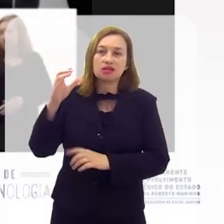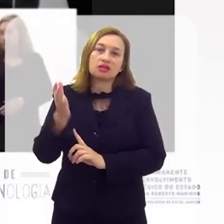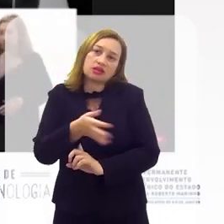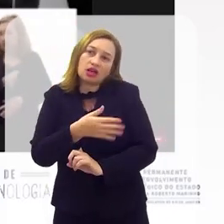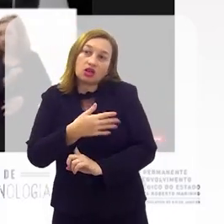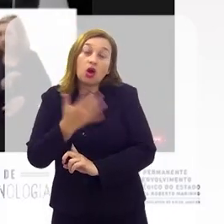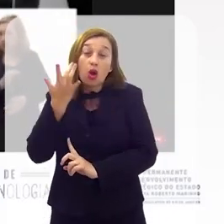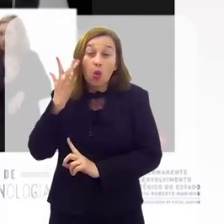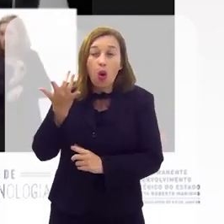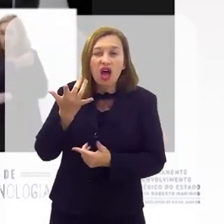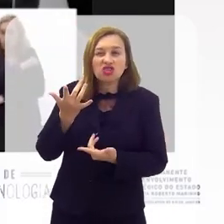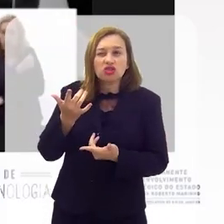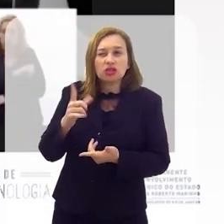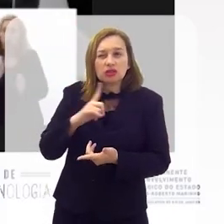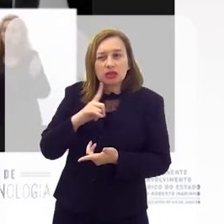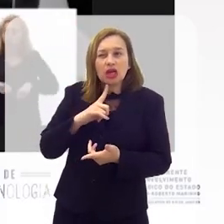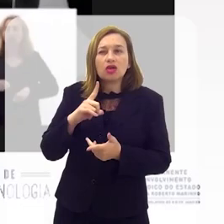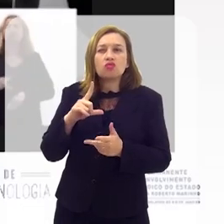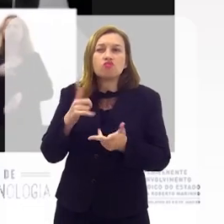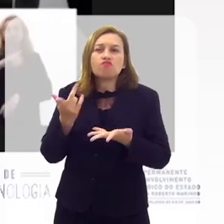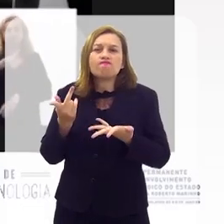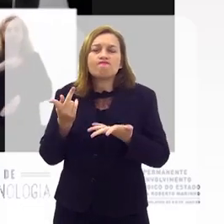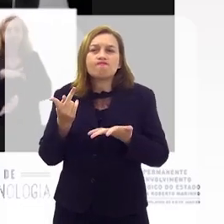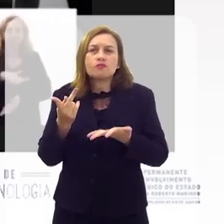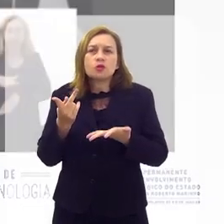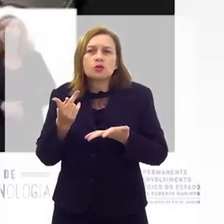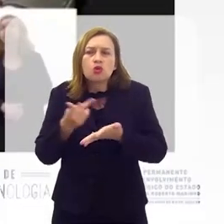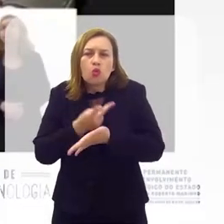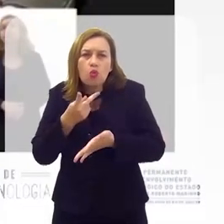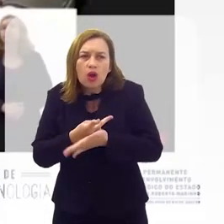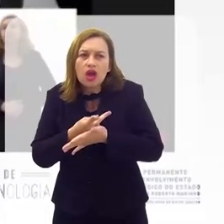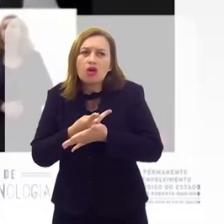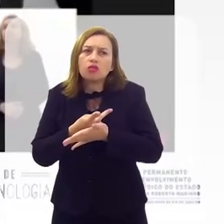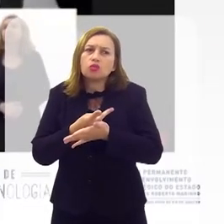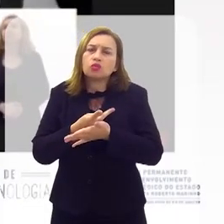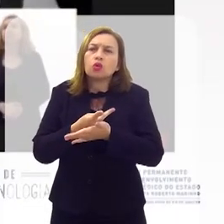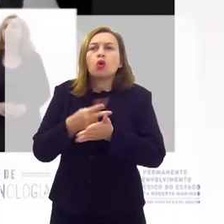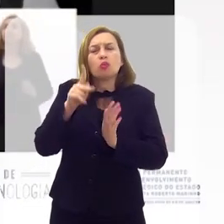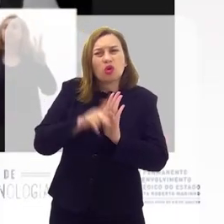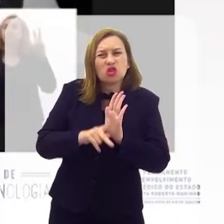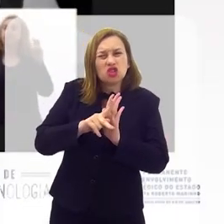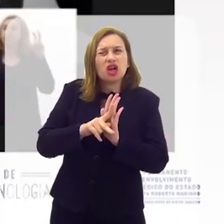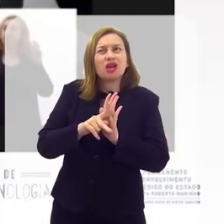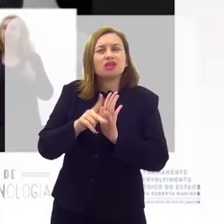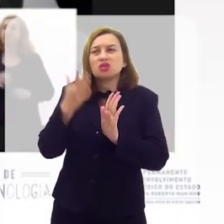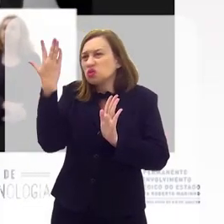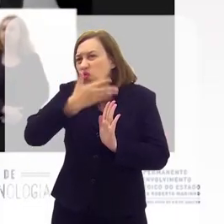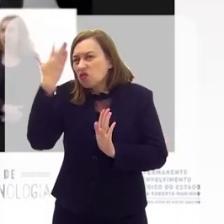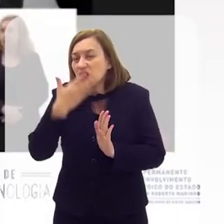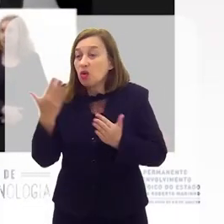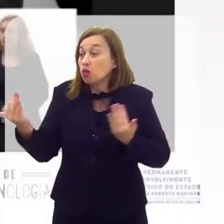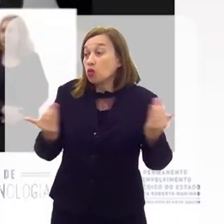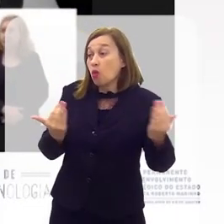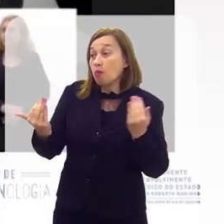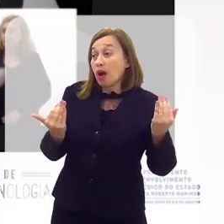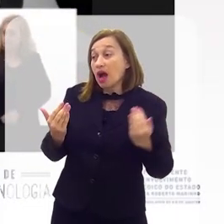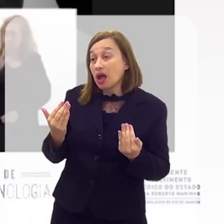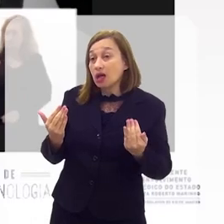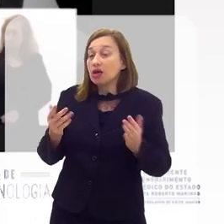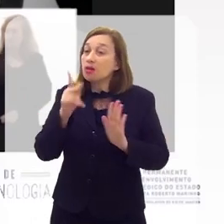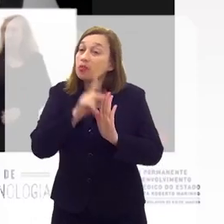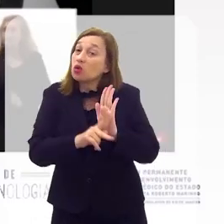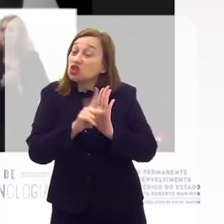E o Estado do Rio de Janeiro tem um potencial enorme na área de ciência e tecnologia. Eu acho que tem uma distorção no geral do